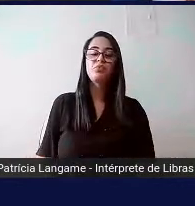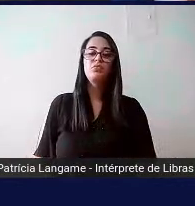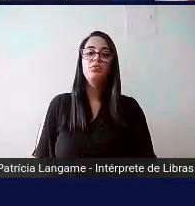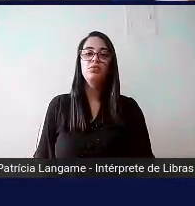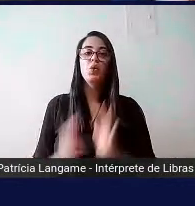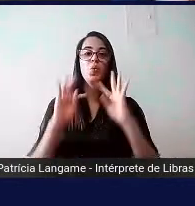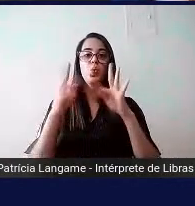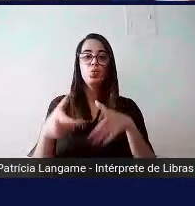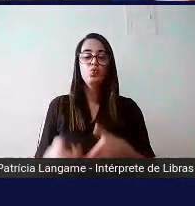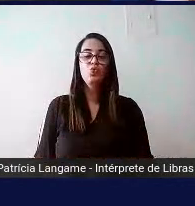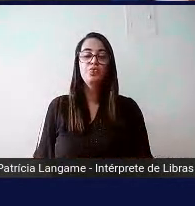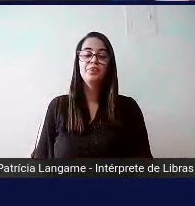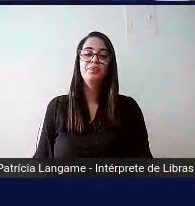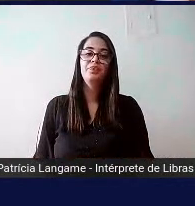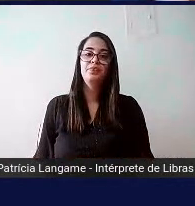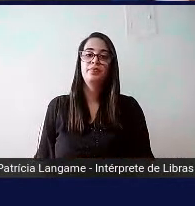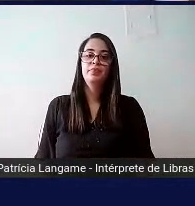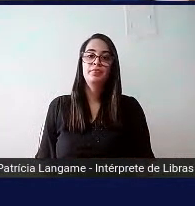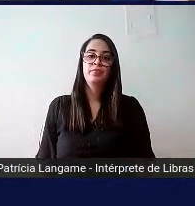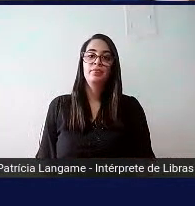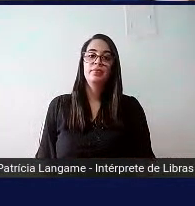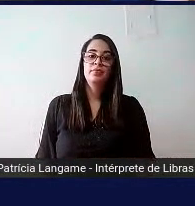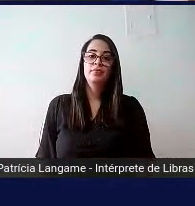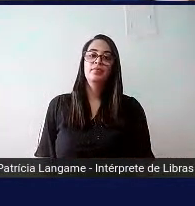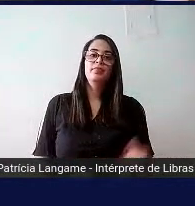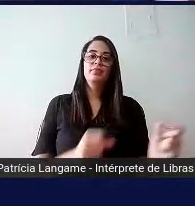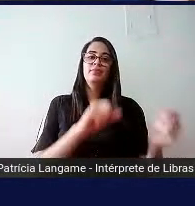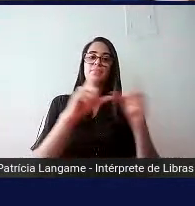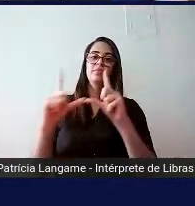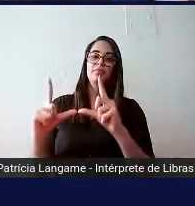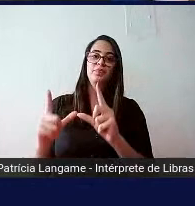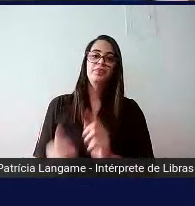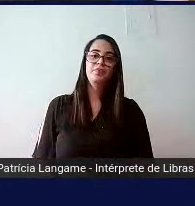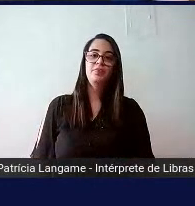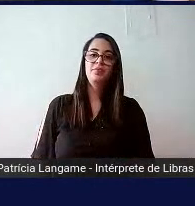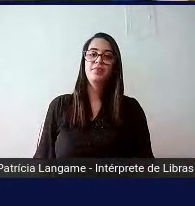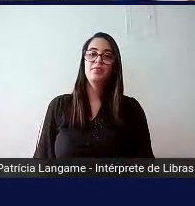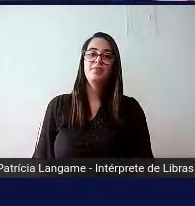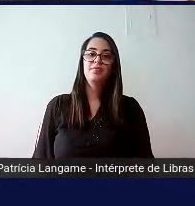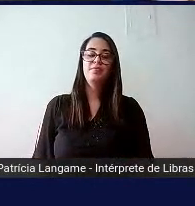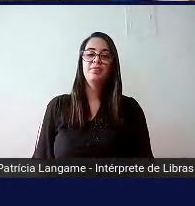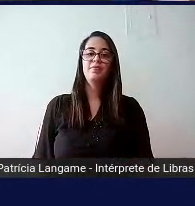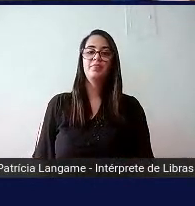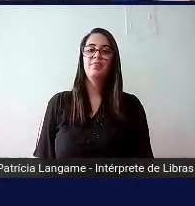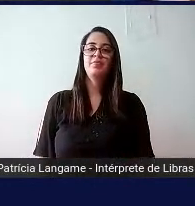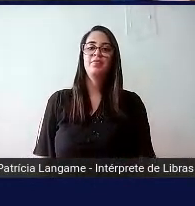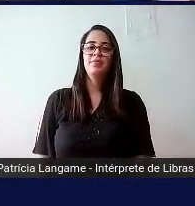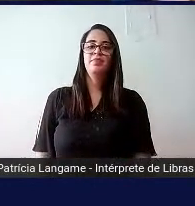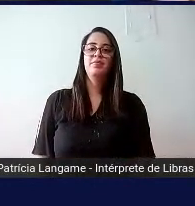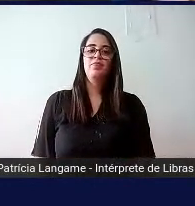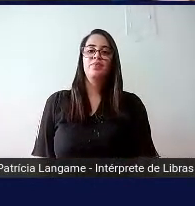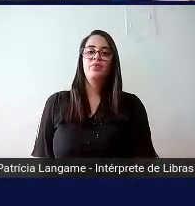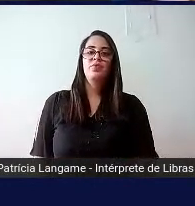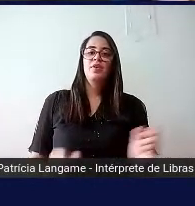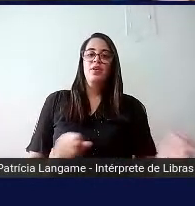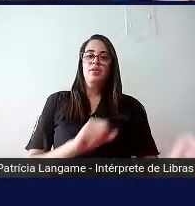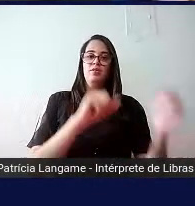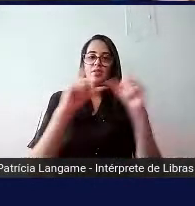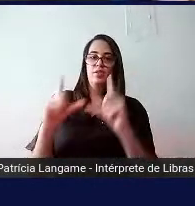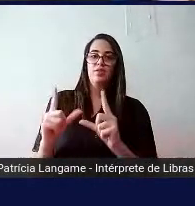mundo, né? Então, vamos passar aqui. Então, passando o slide mais uma vez, a gente está